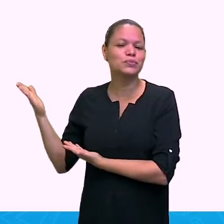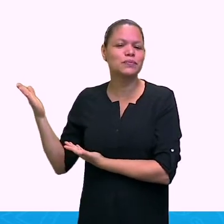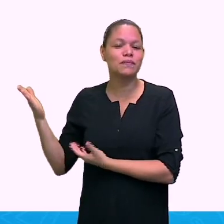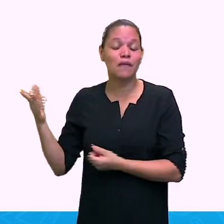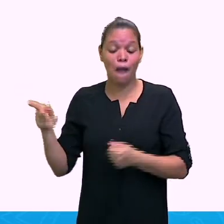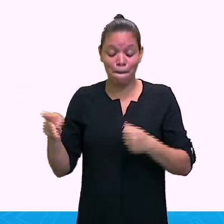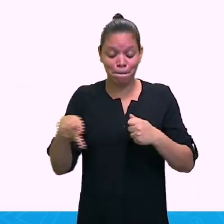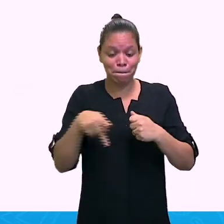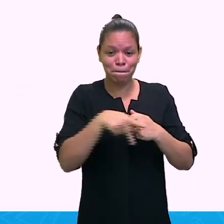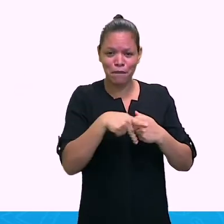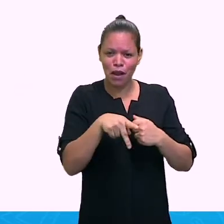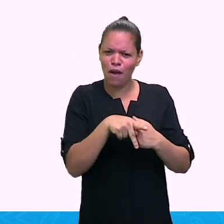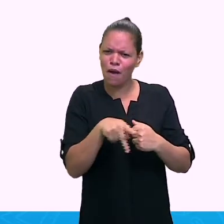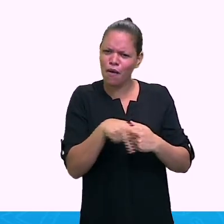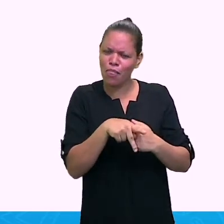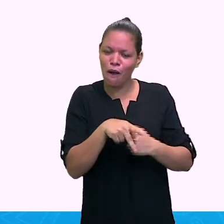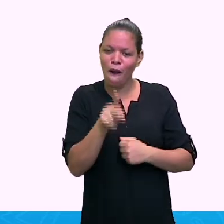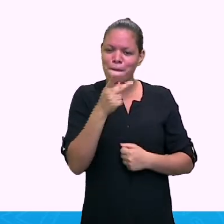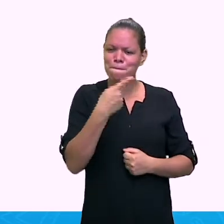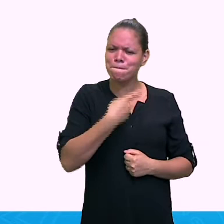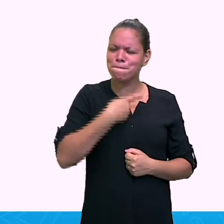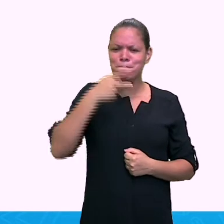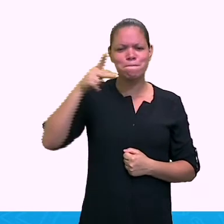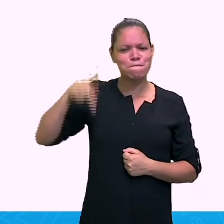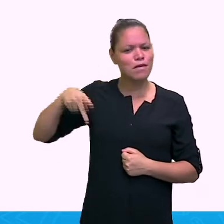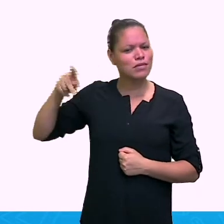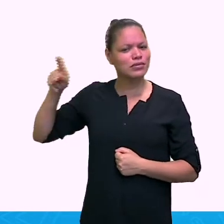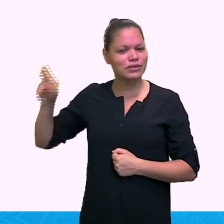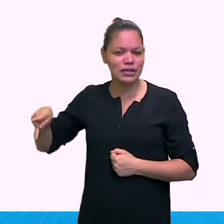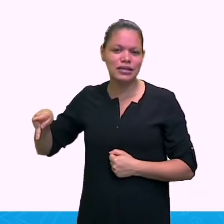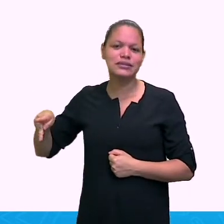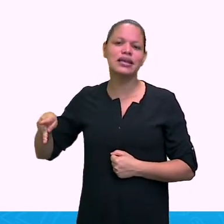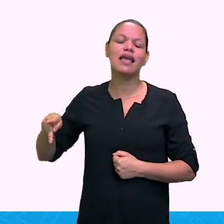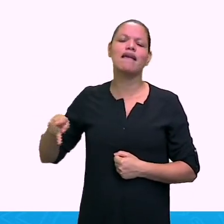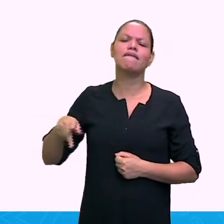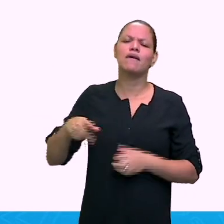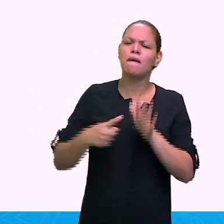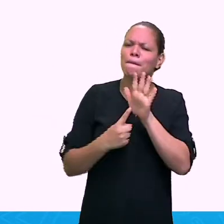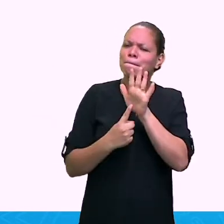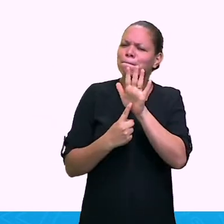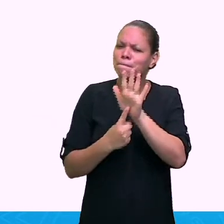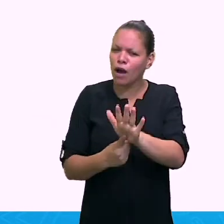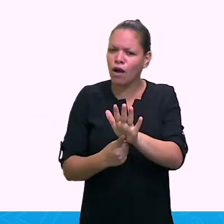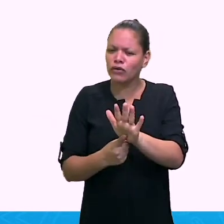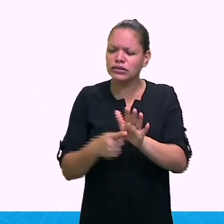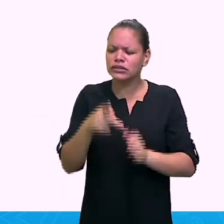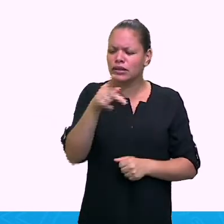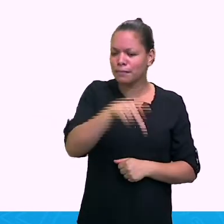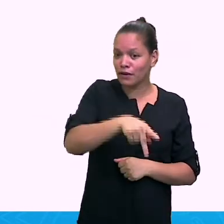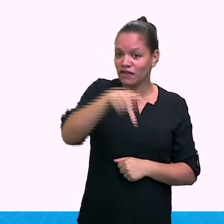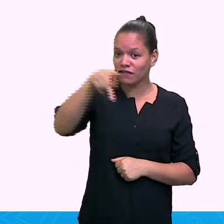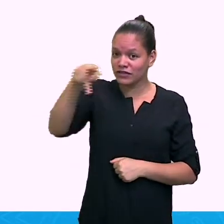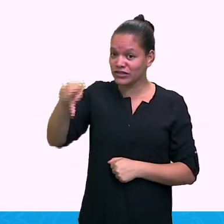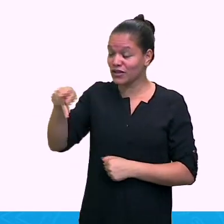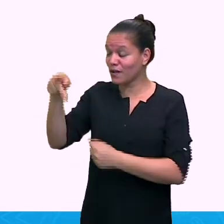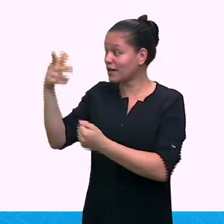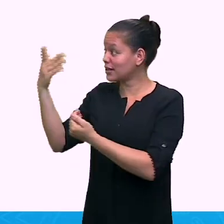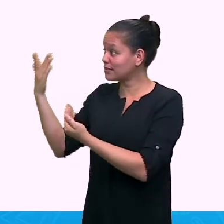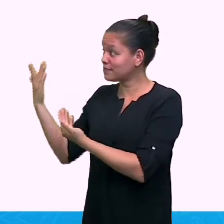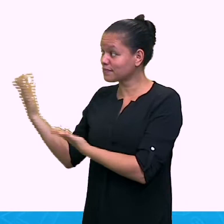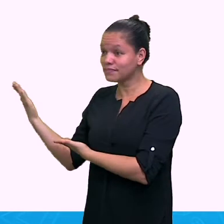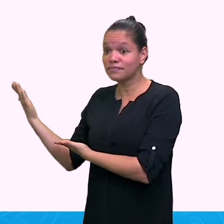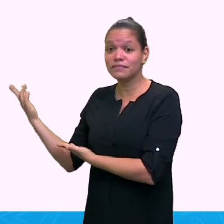também, ok? É all about me. Sobre mim, ok? Então, my name is...